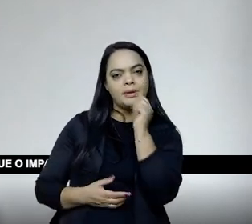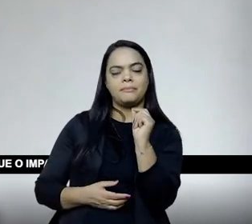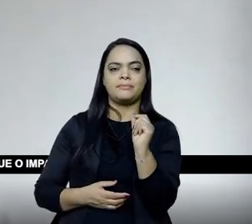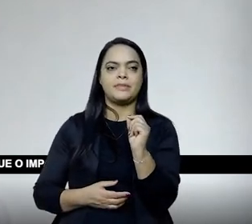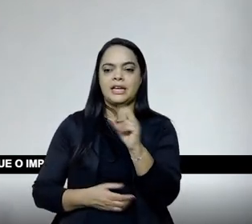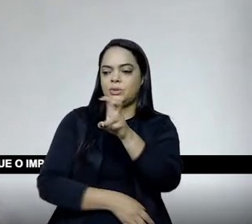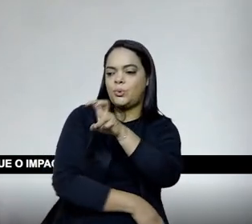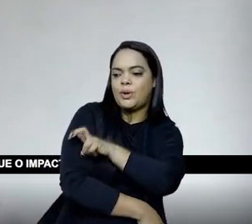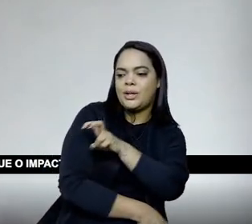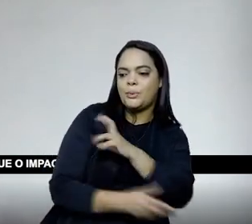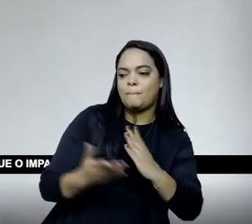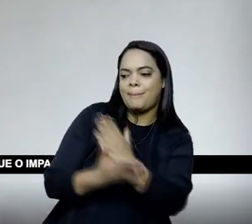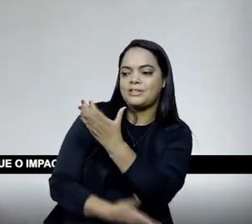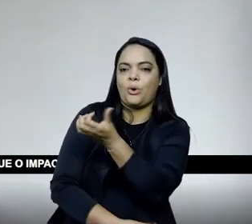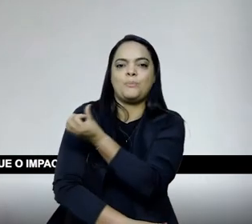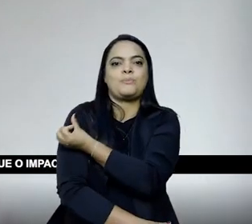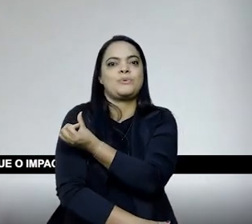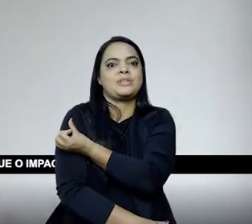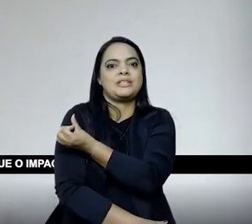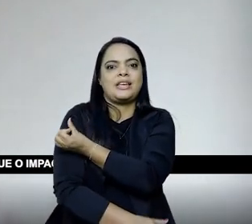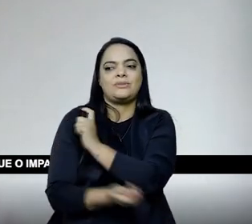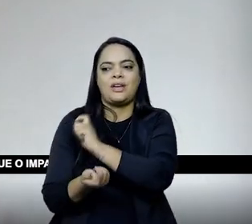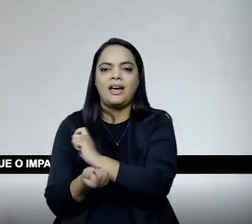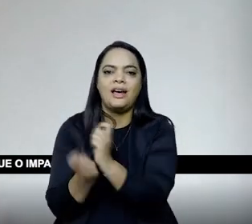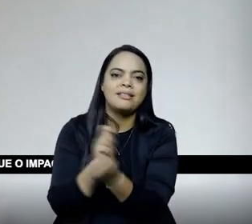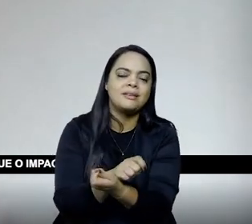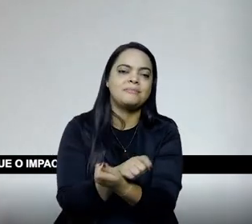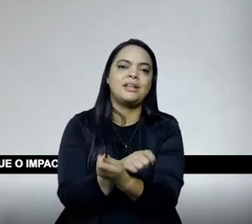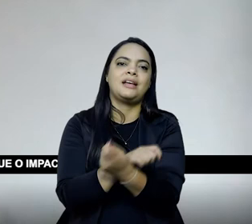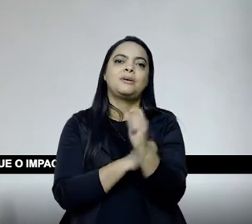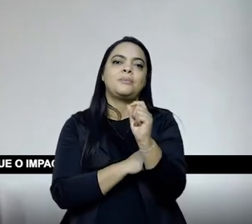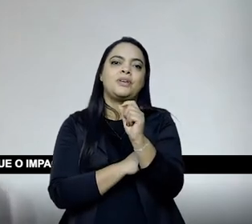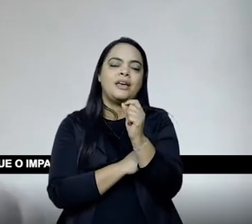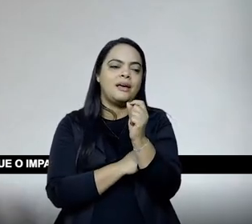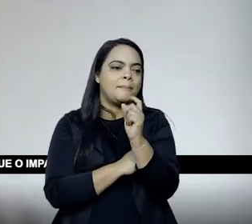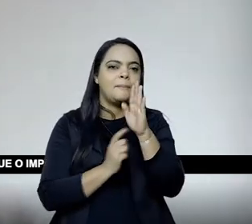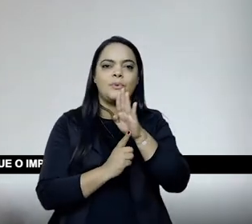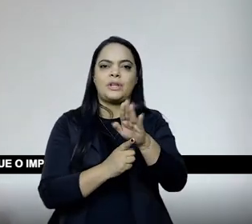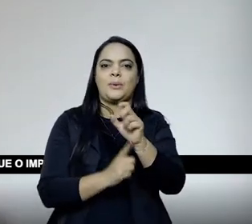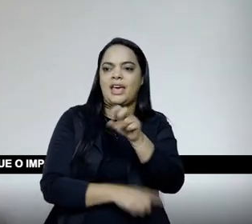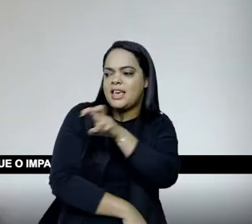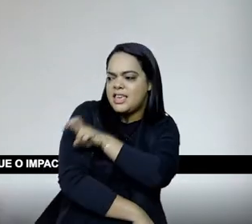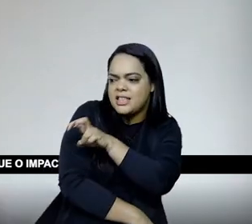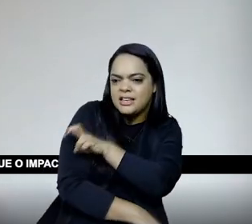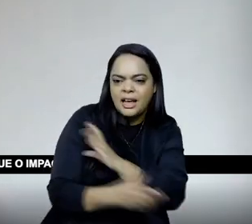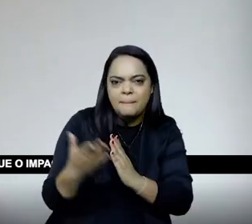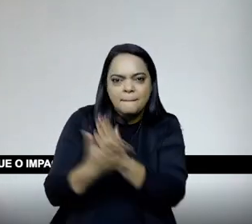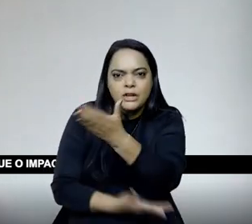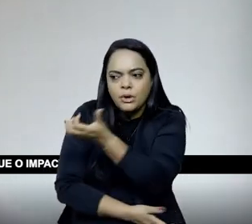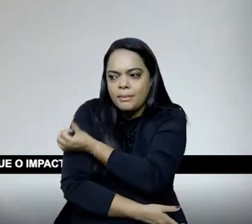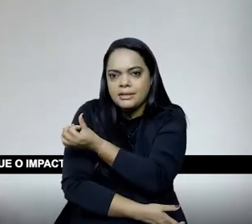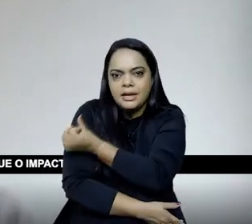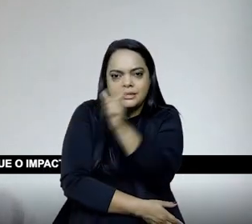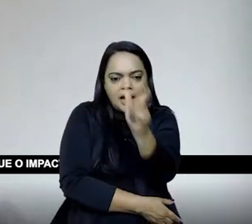coisas que tenham passagem, que mostrem que o menino não é... O menino ou a menina não é outro, não é um